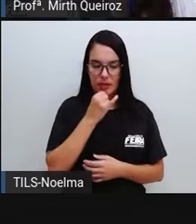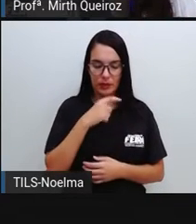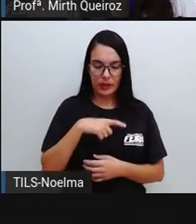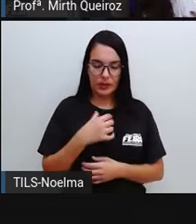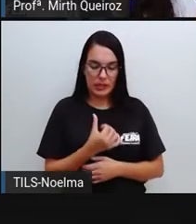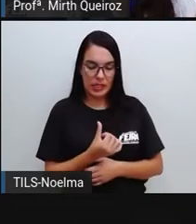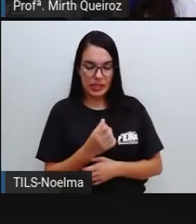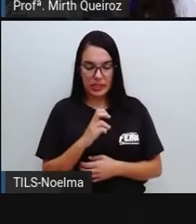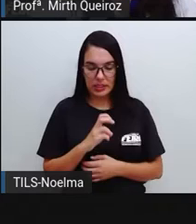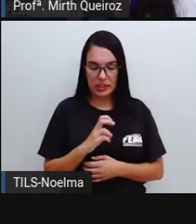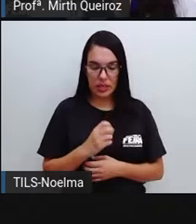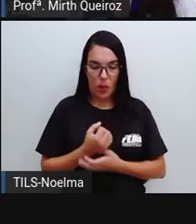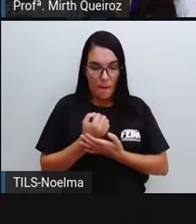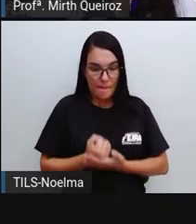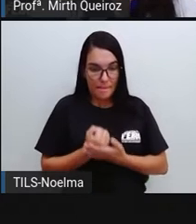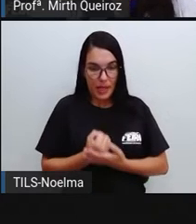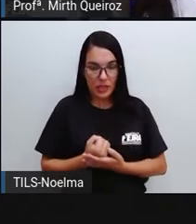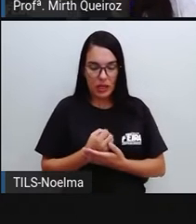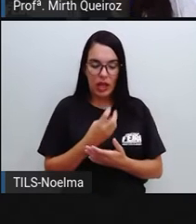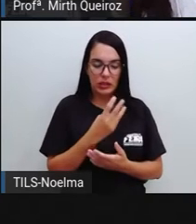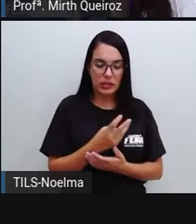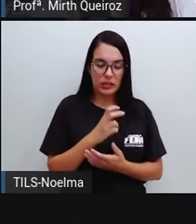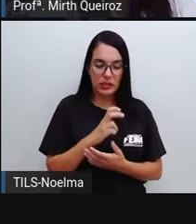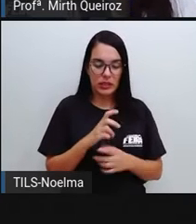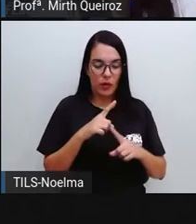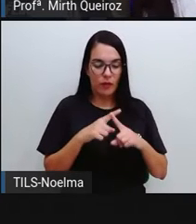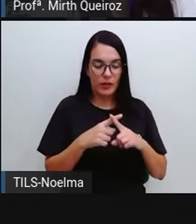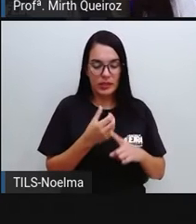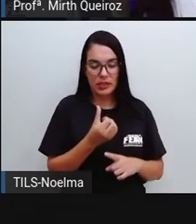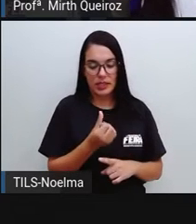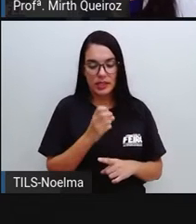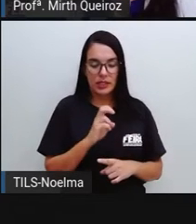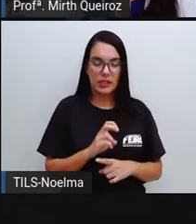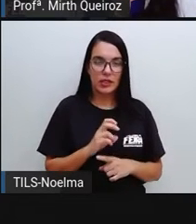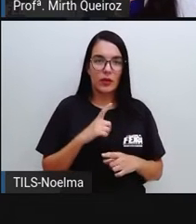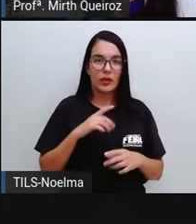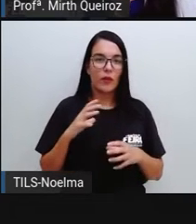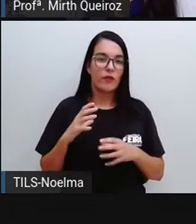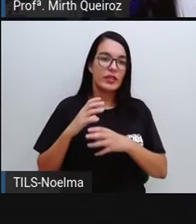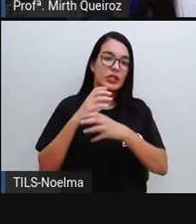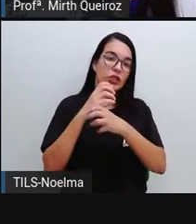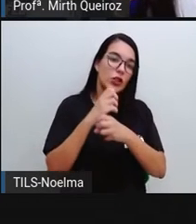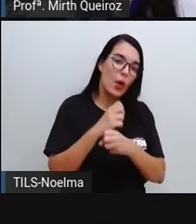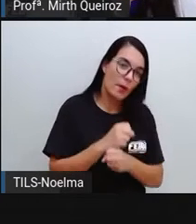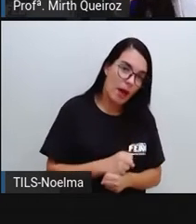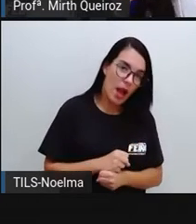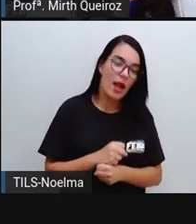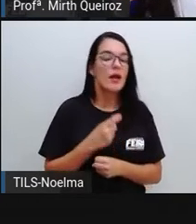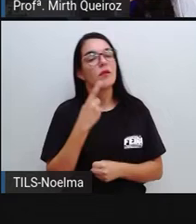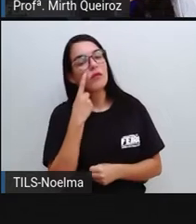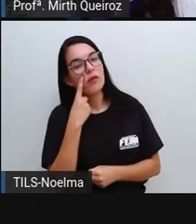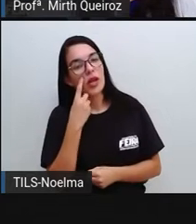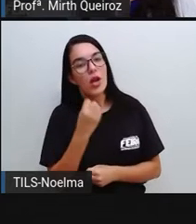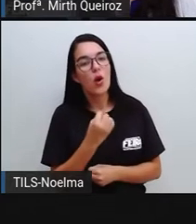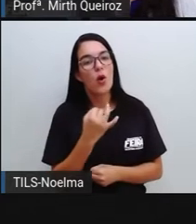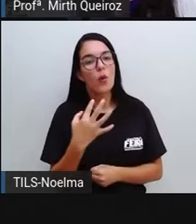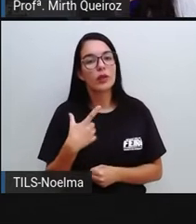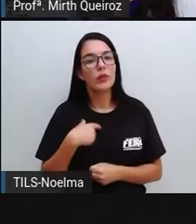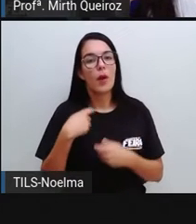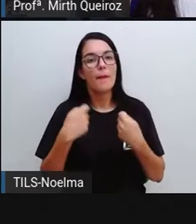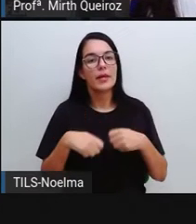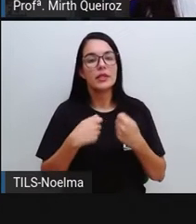quilos Então, vou pegar 35 vezes 65 E assim Eu vou saber Quanto de água Eu preciso